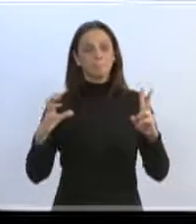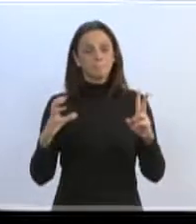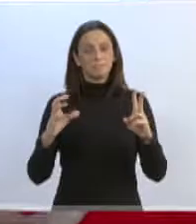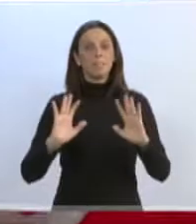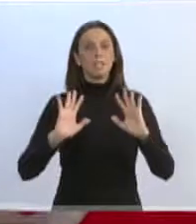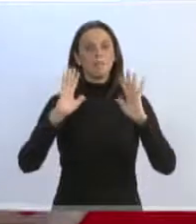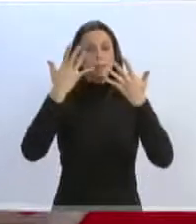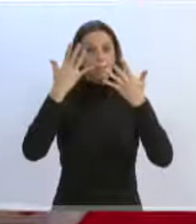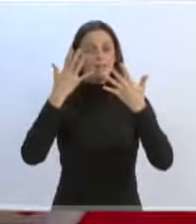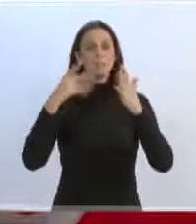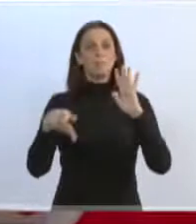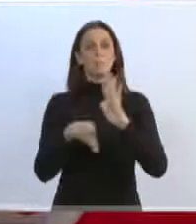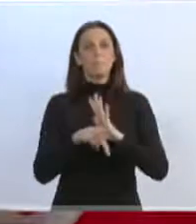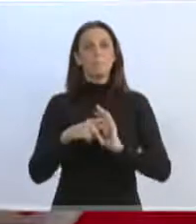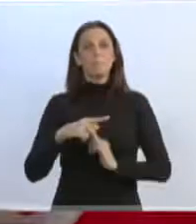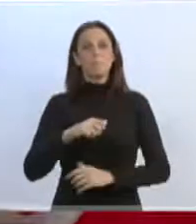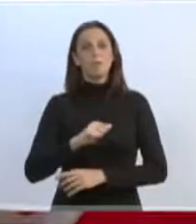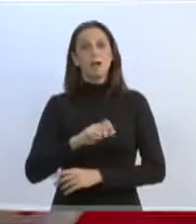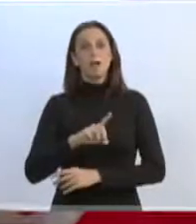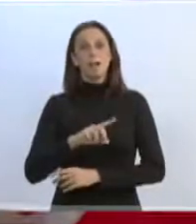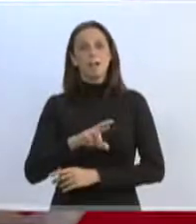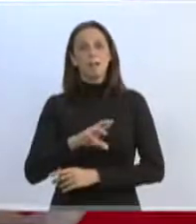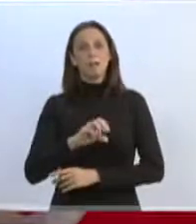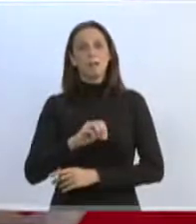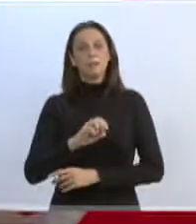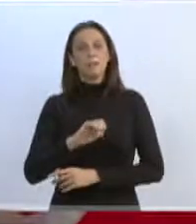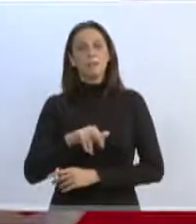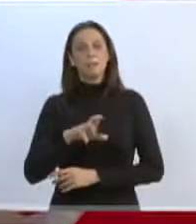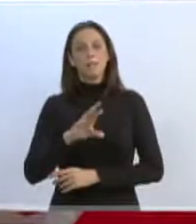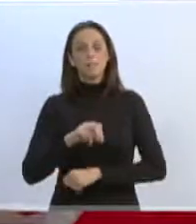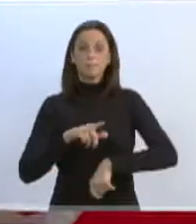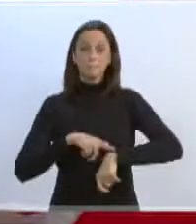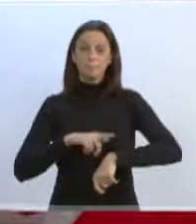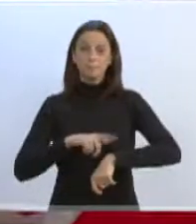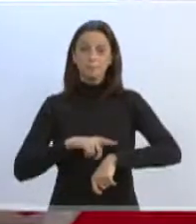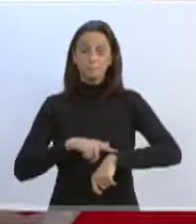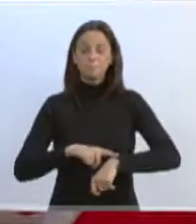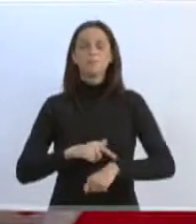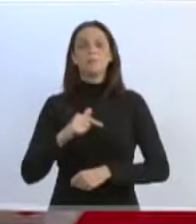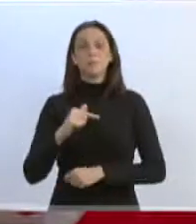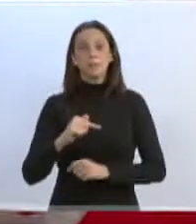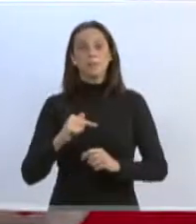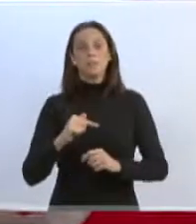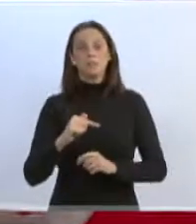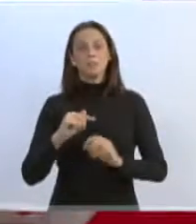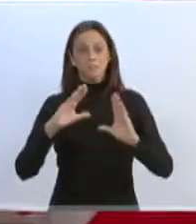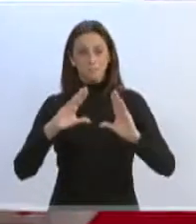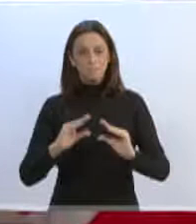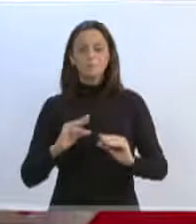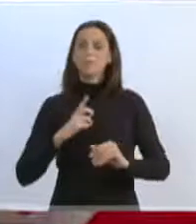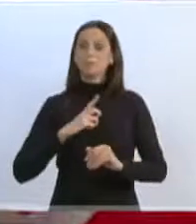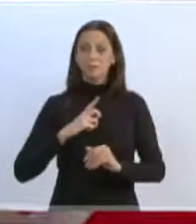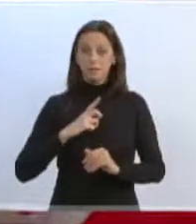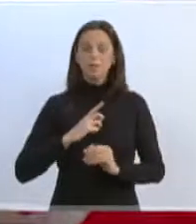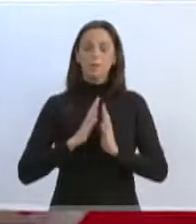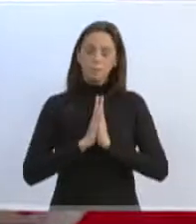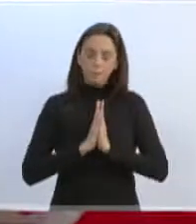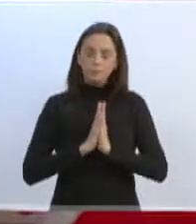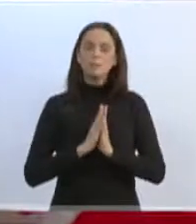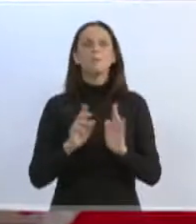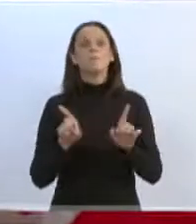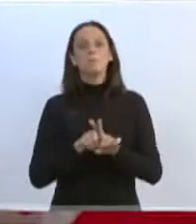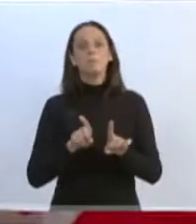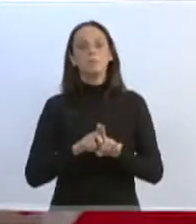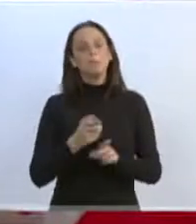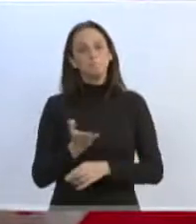festa do Padroeiro, que teve aí o início com a celebração às 17 horas com o Padre Catone, também outra agenda que participamos. E vamos aí vendo